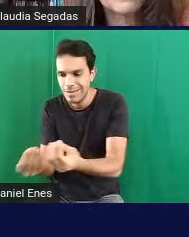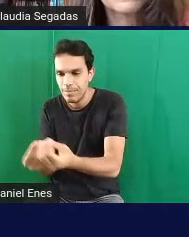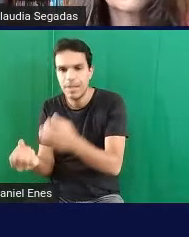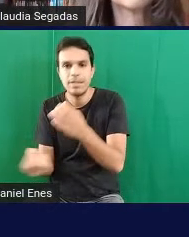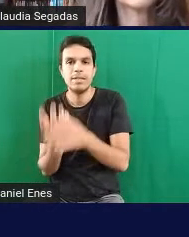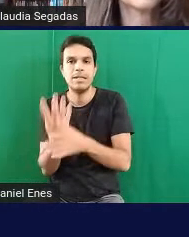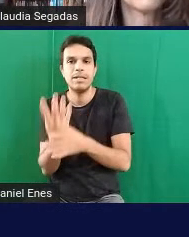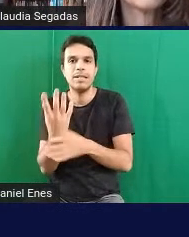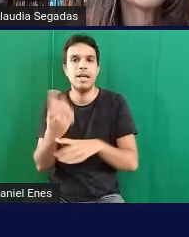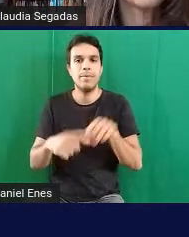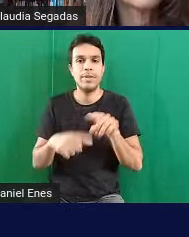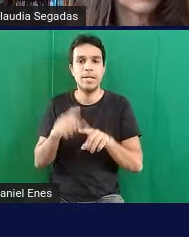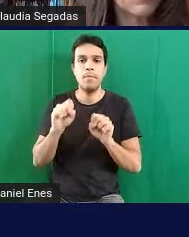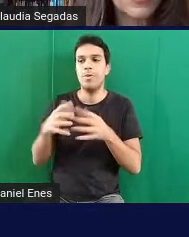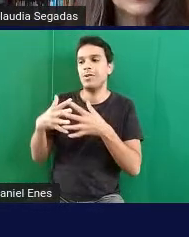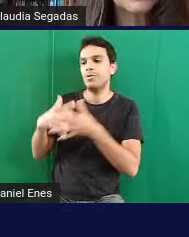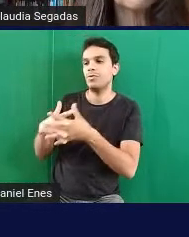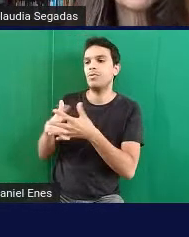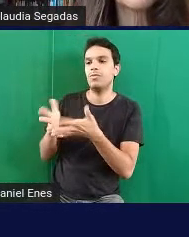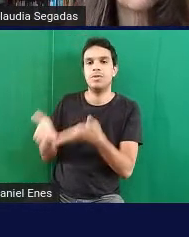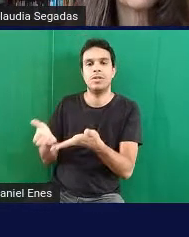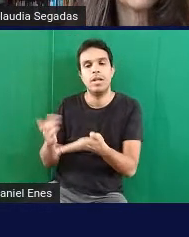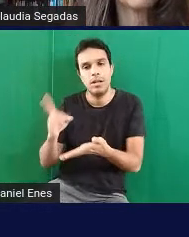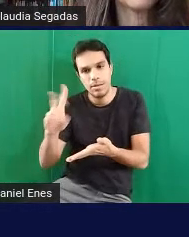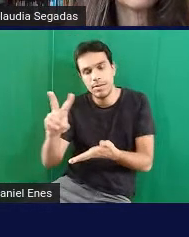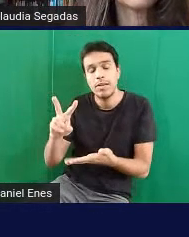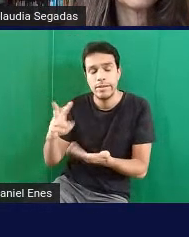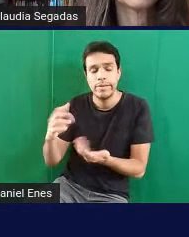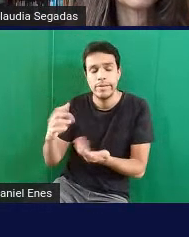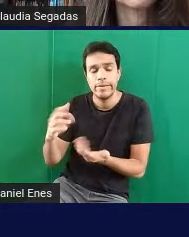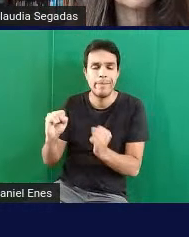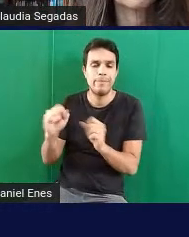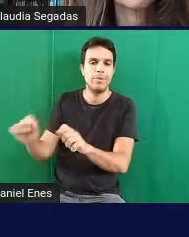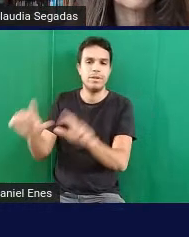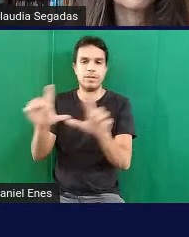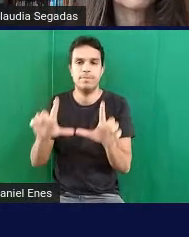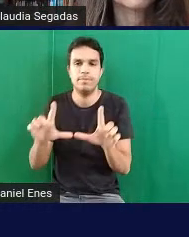o aluno com deficiência visual então pode passar por favor